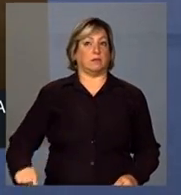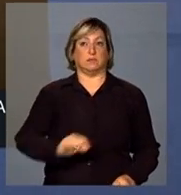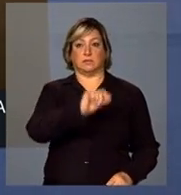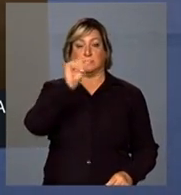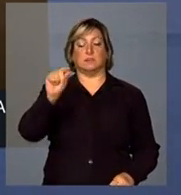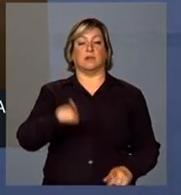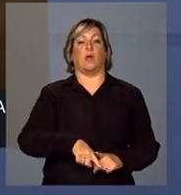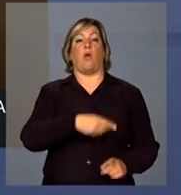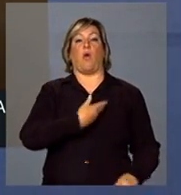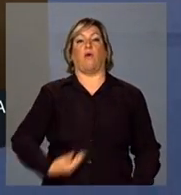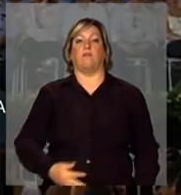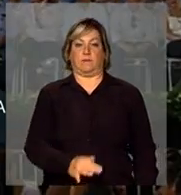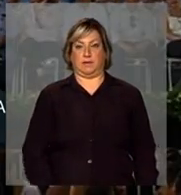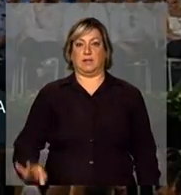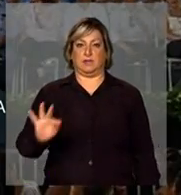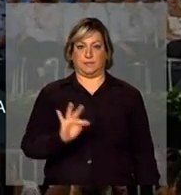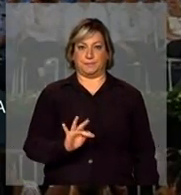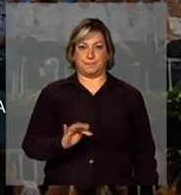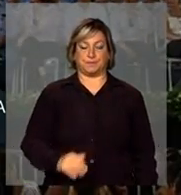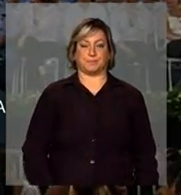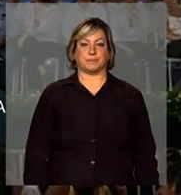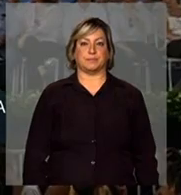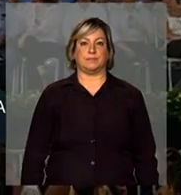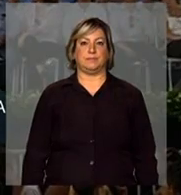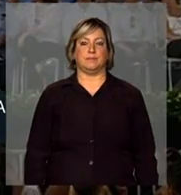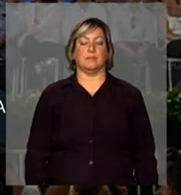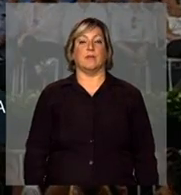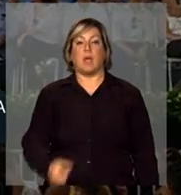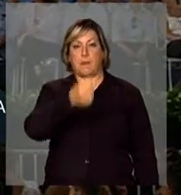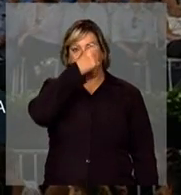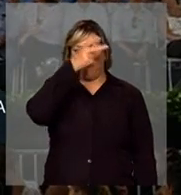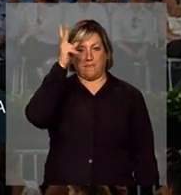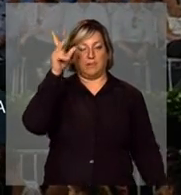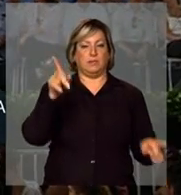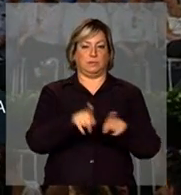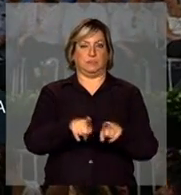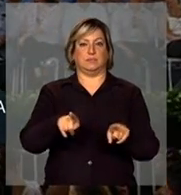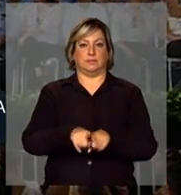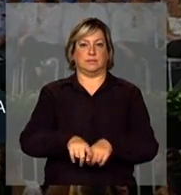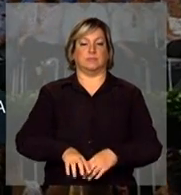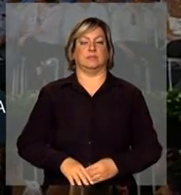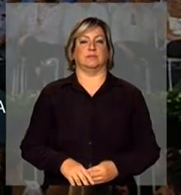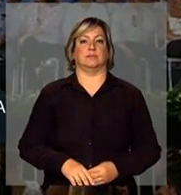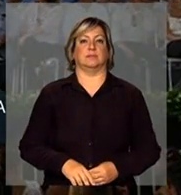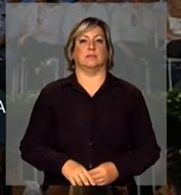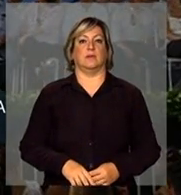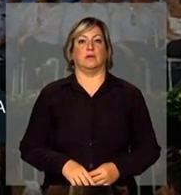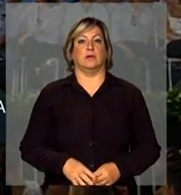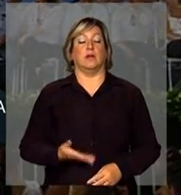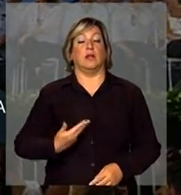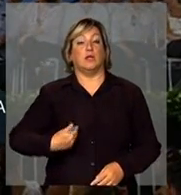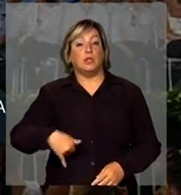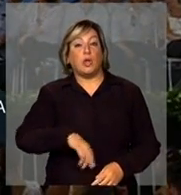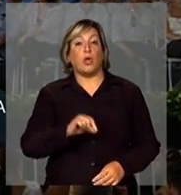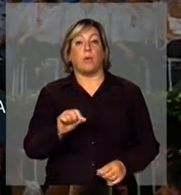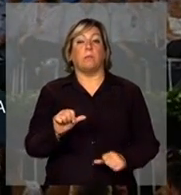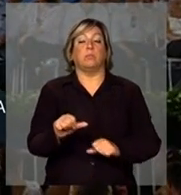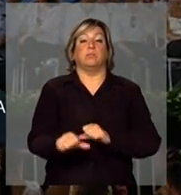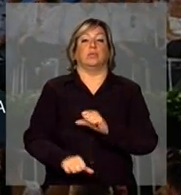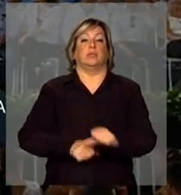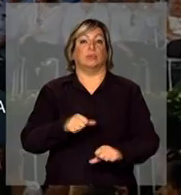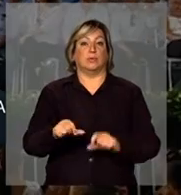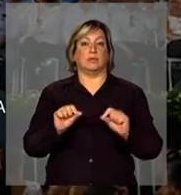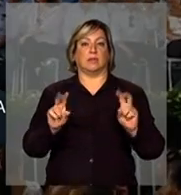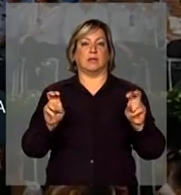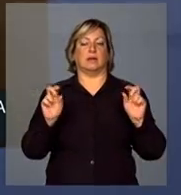governo federal e as prefeituras. Nós mudamos a